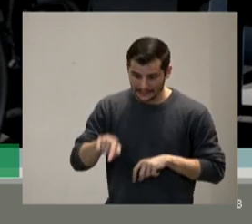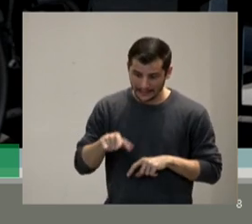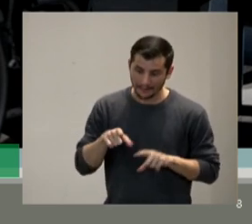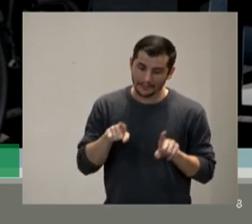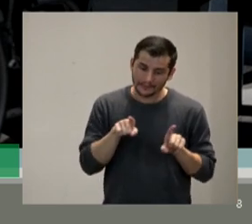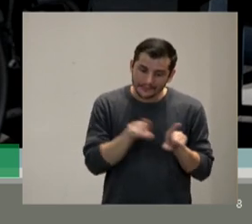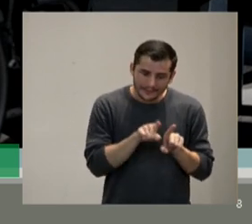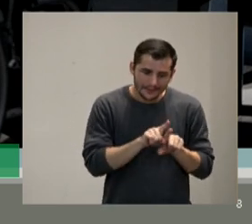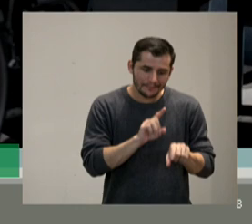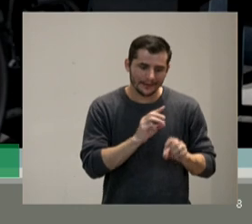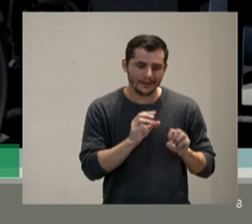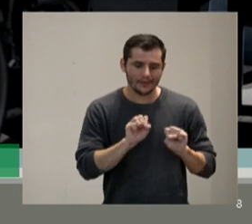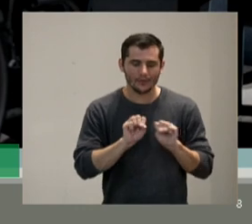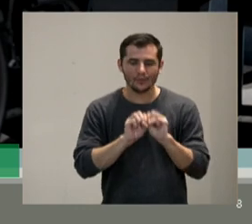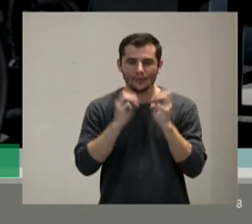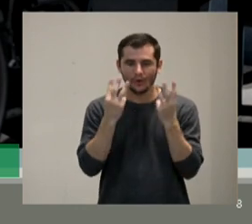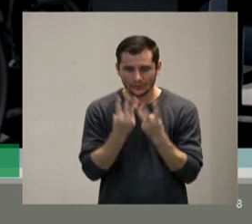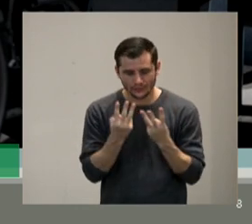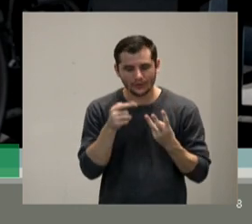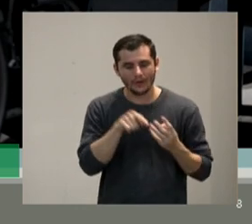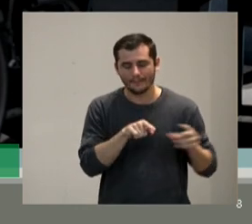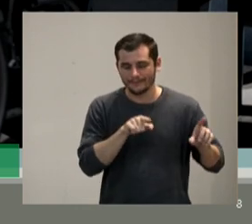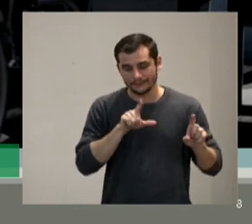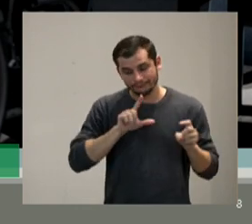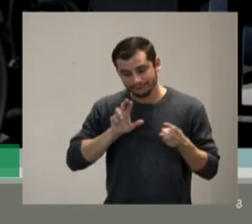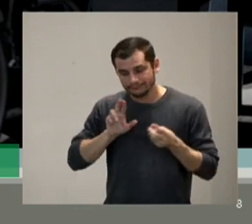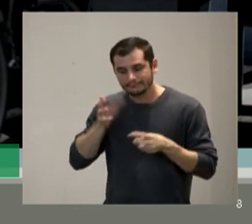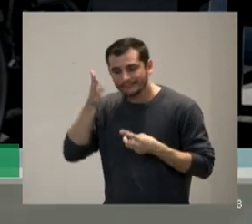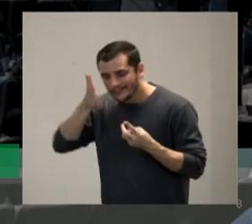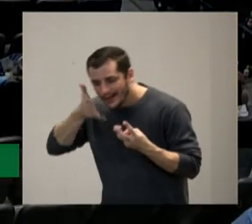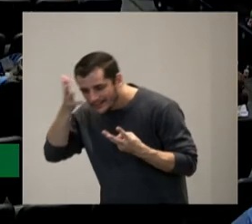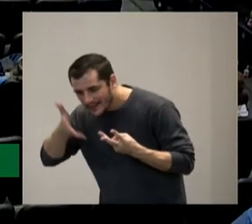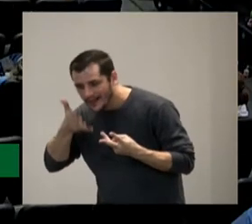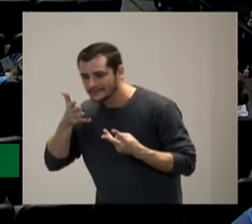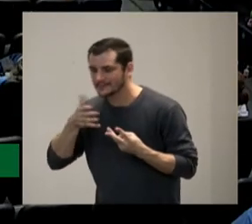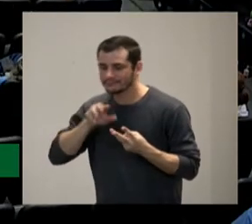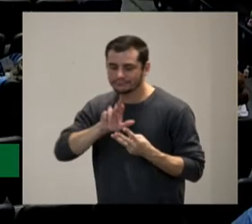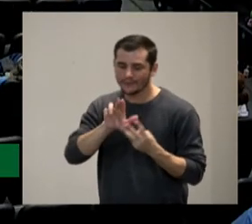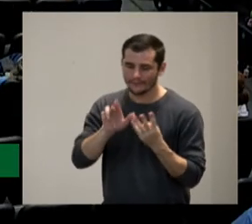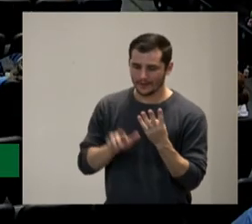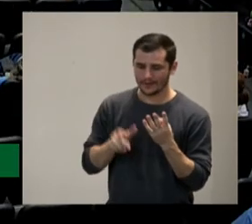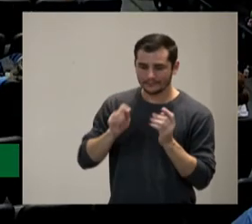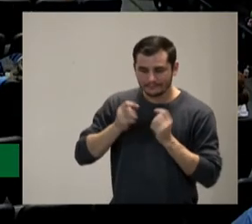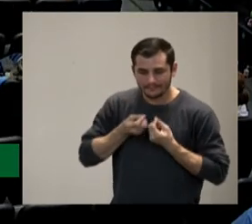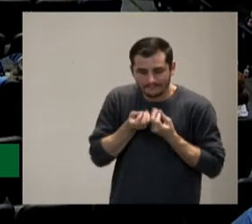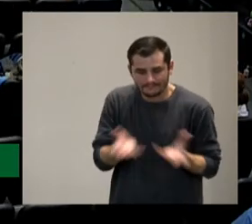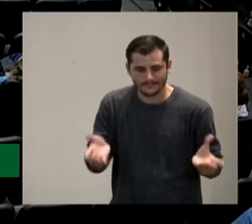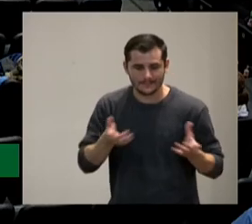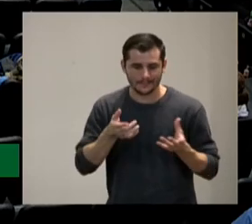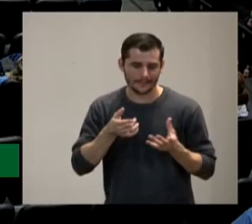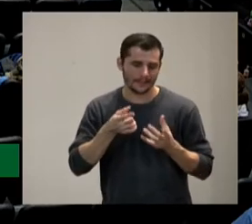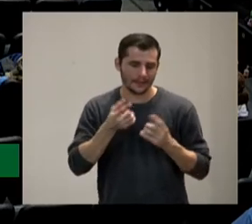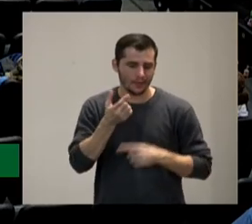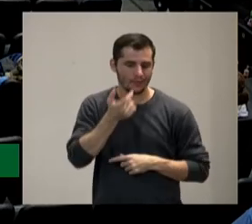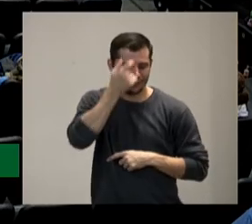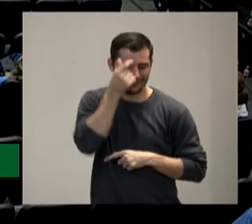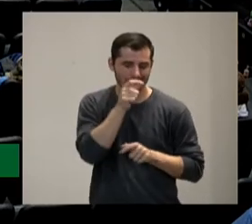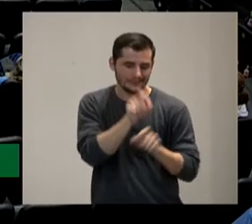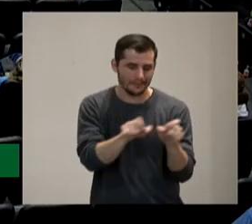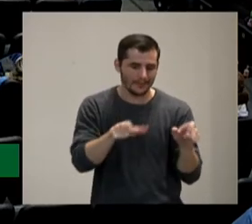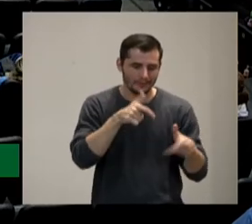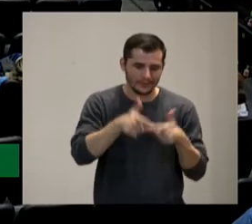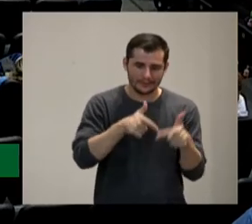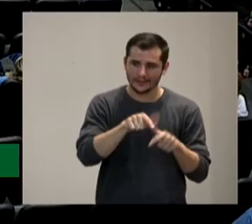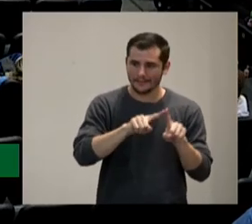palestras para mudança cultural dos funcionários um ponto que eu percebi eu não sei se vocês percebem isso